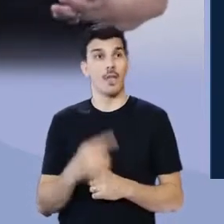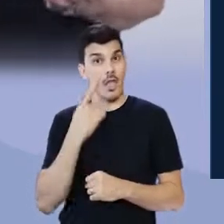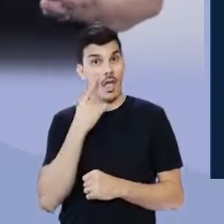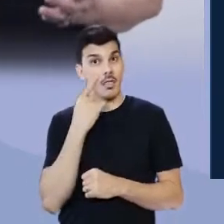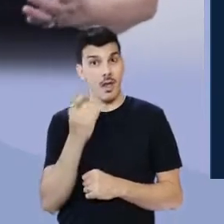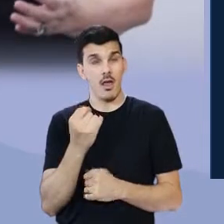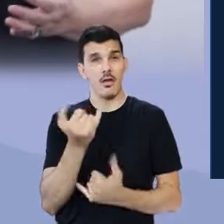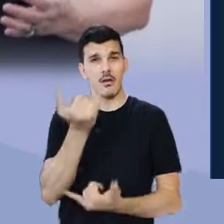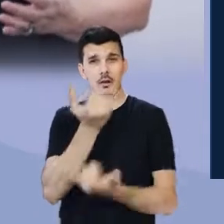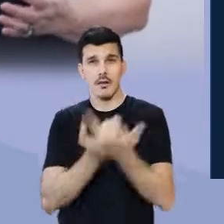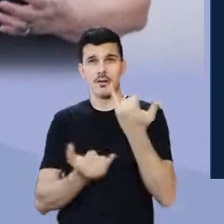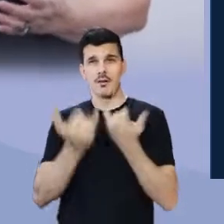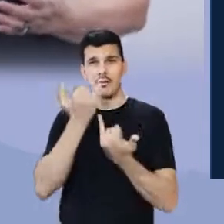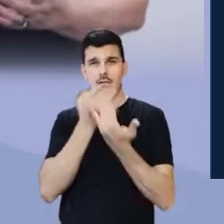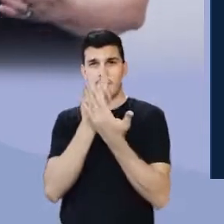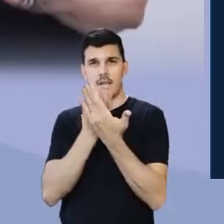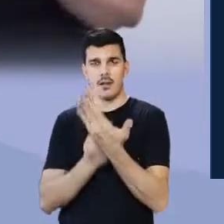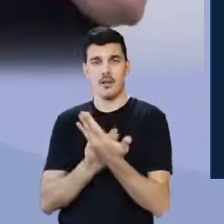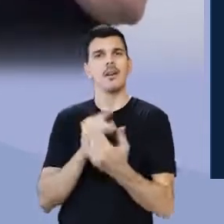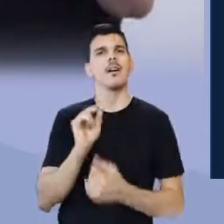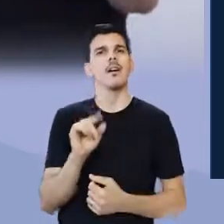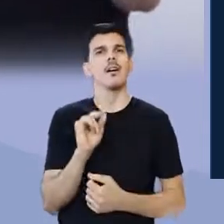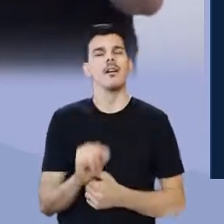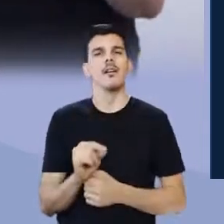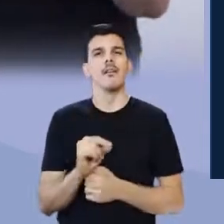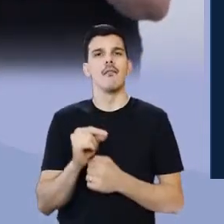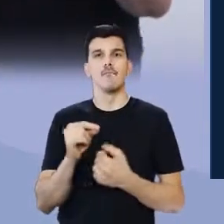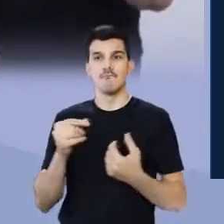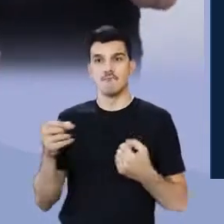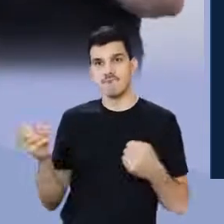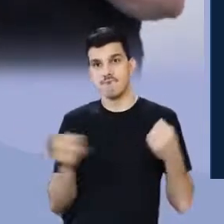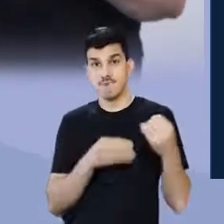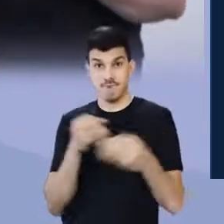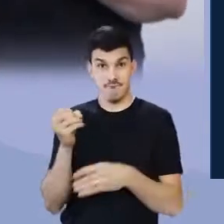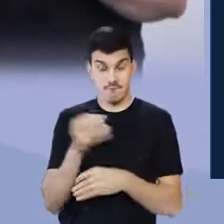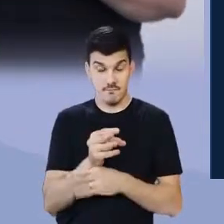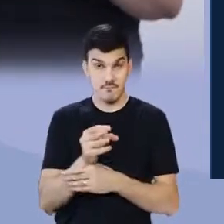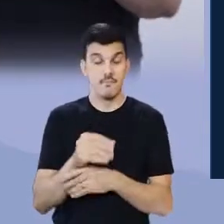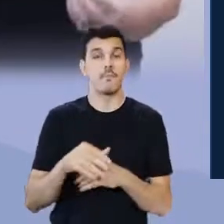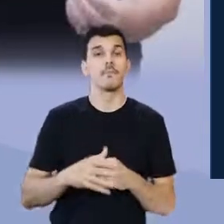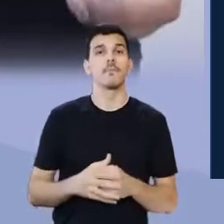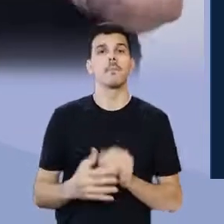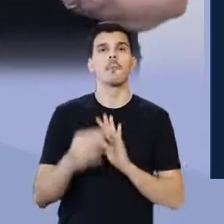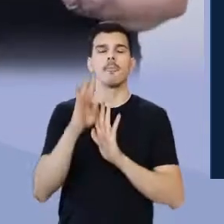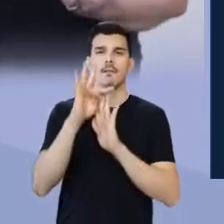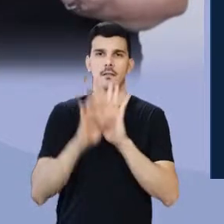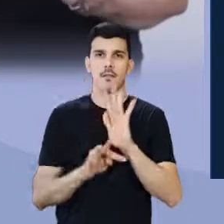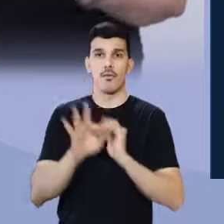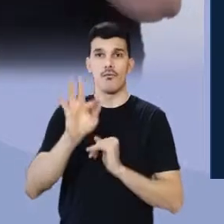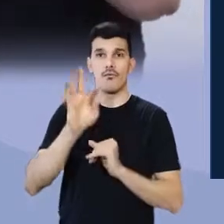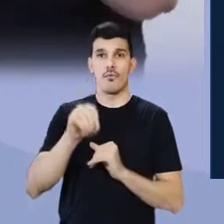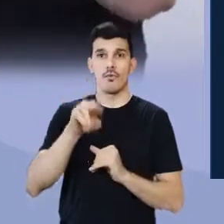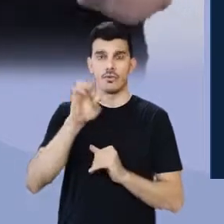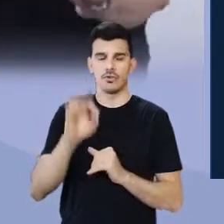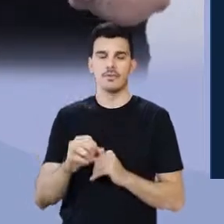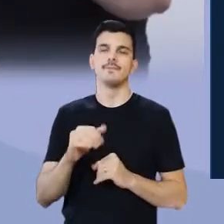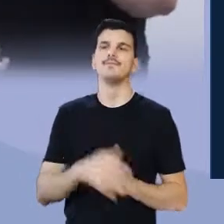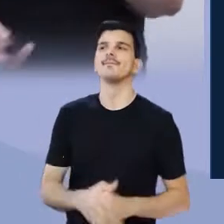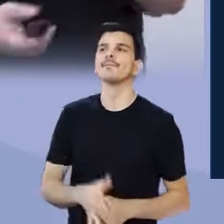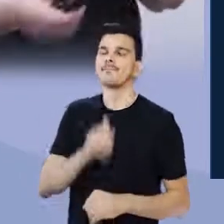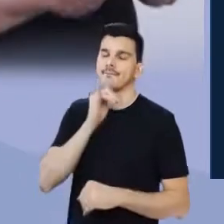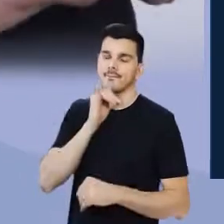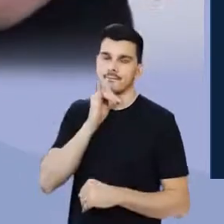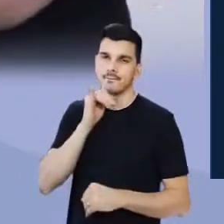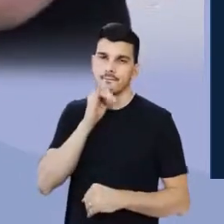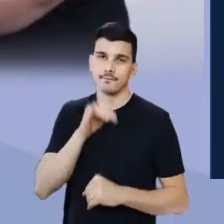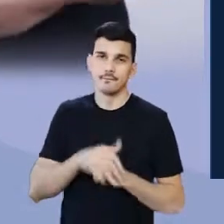interesse da intertextualidade é fazer a atualização do texto-fonte. Quando você, por exemplo,